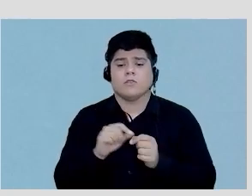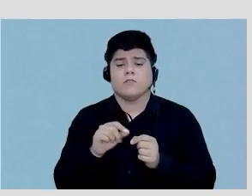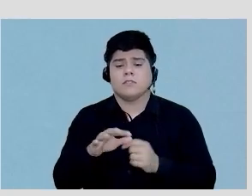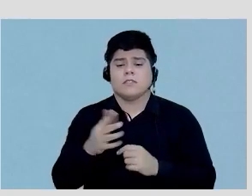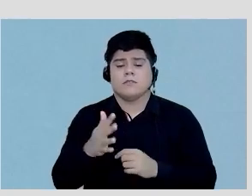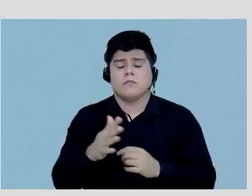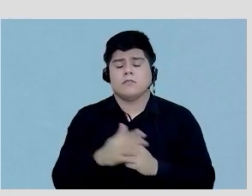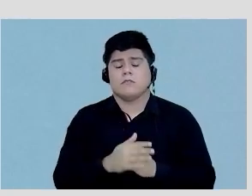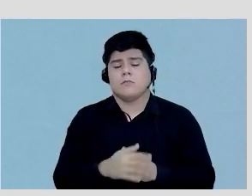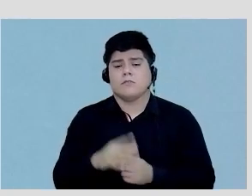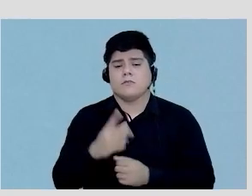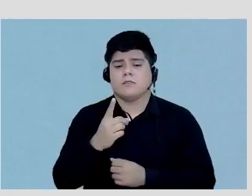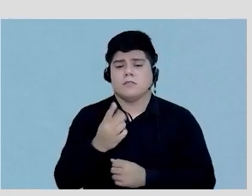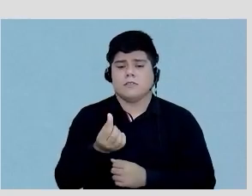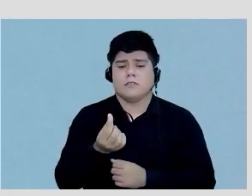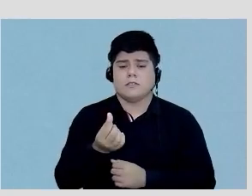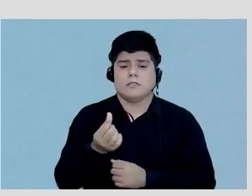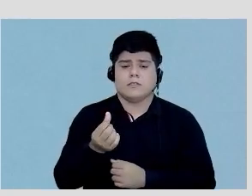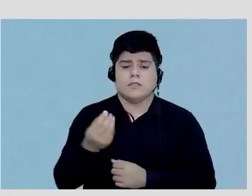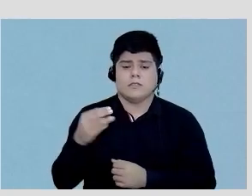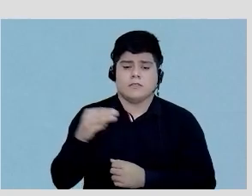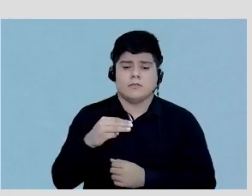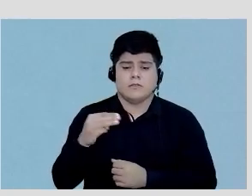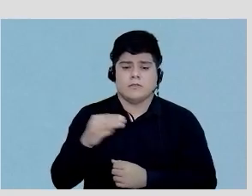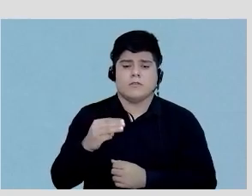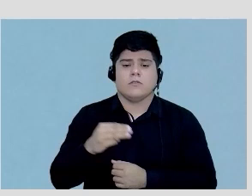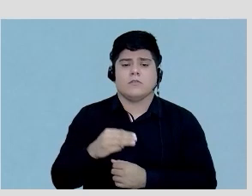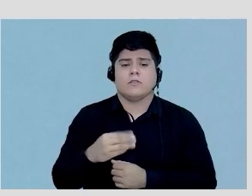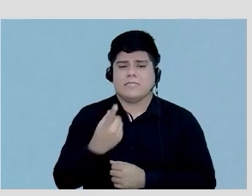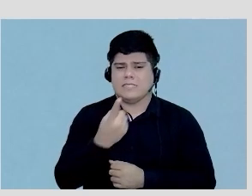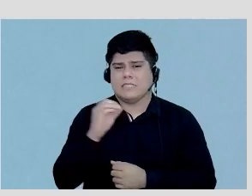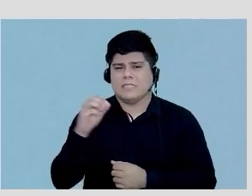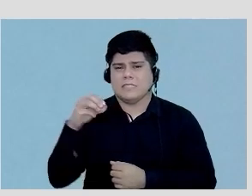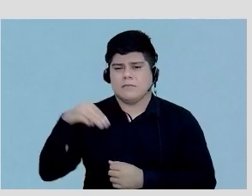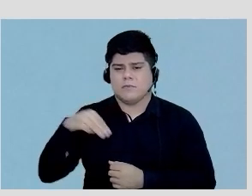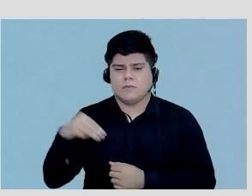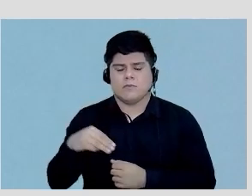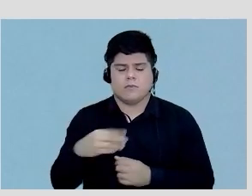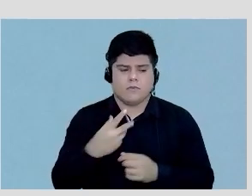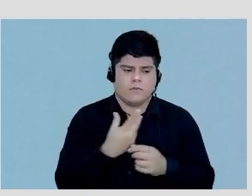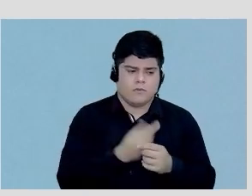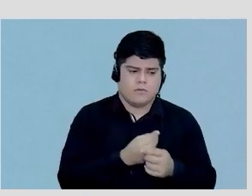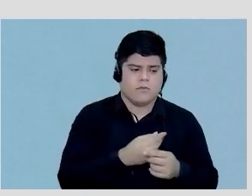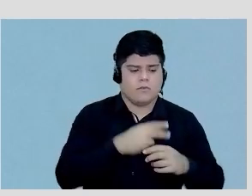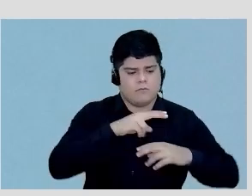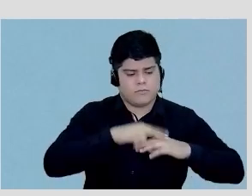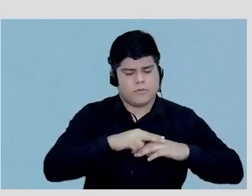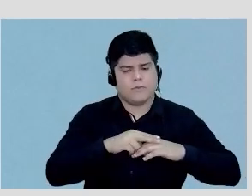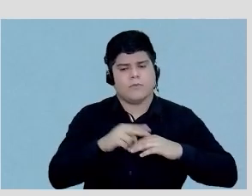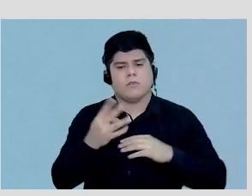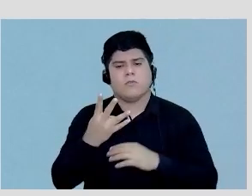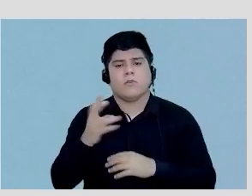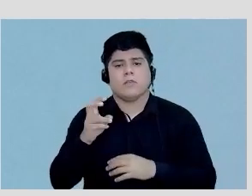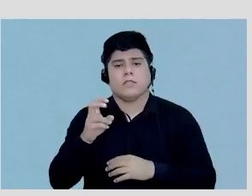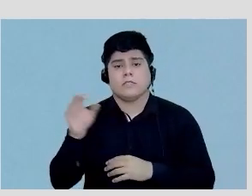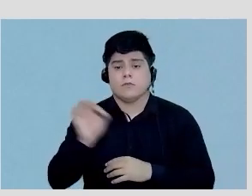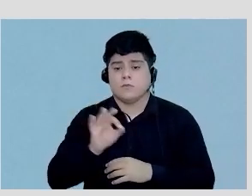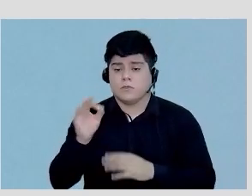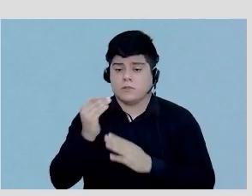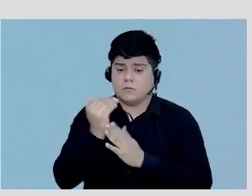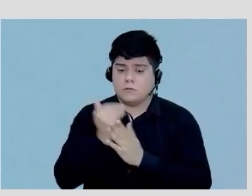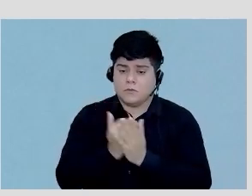em torno de 100 minutos, desde que o paciente entra, injetado, até ele ir embora do serviço. Uma redução de 45%